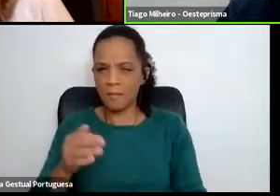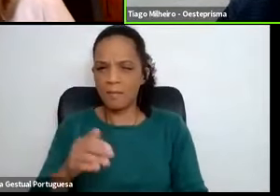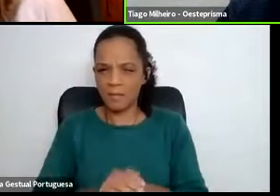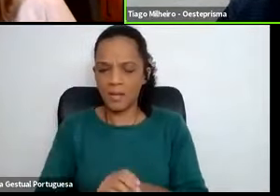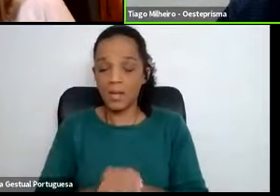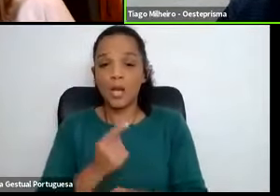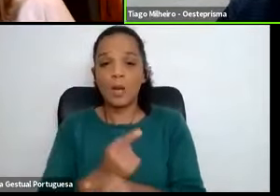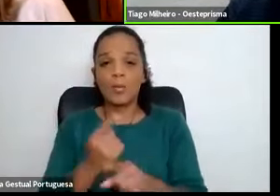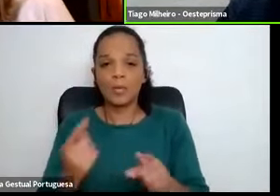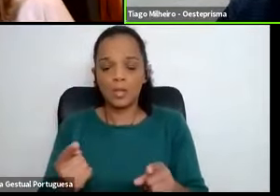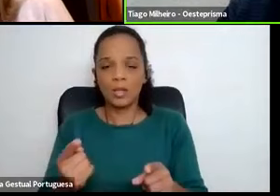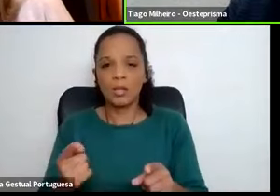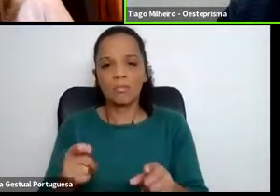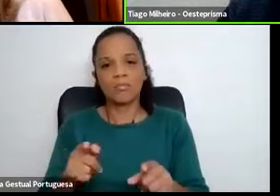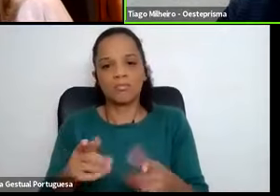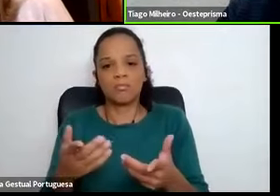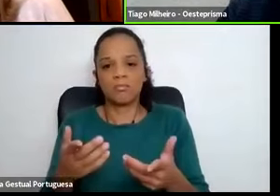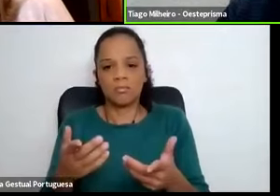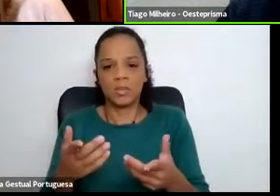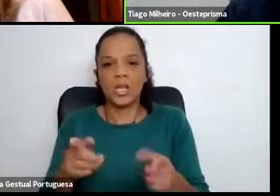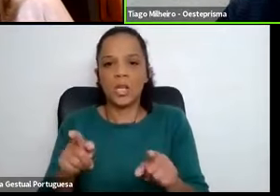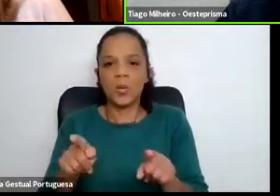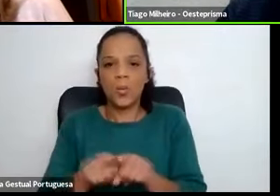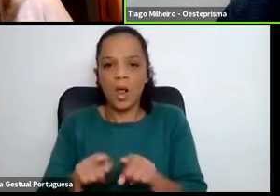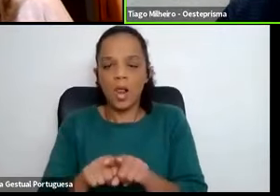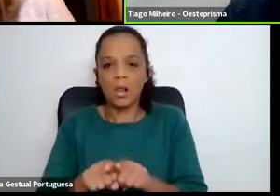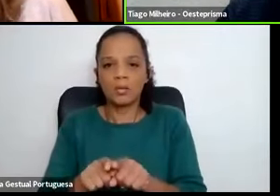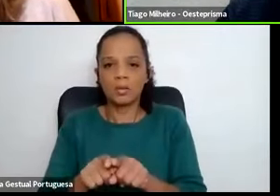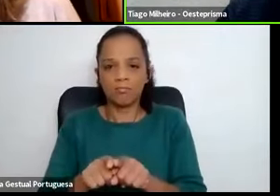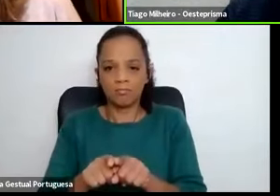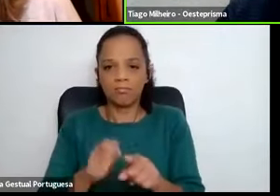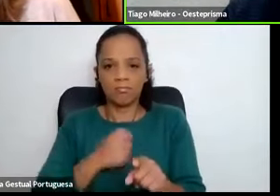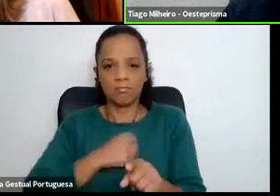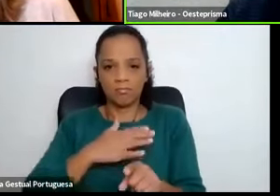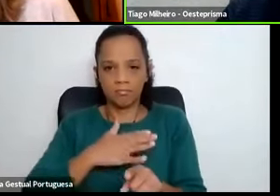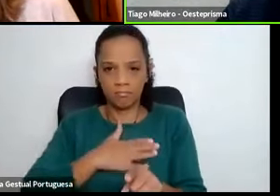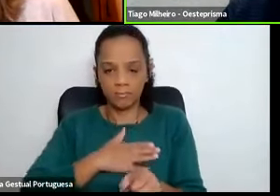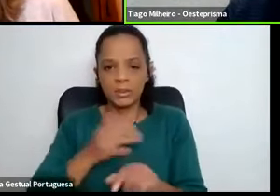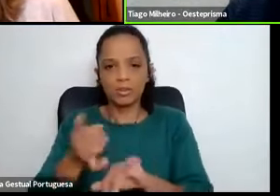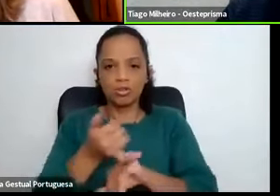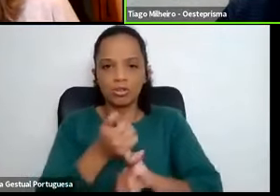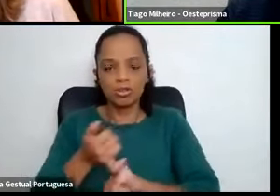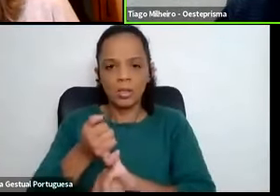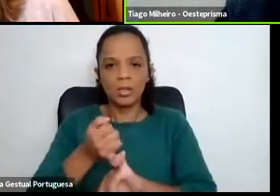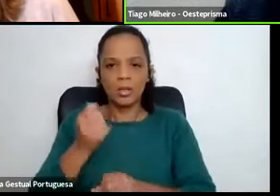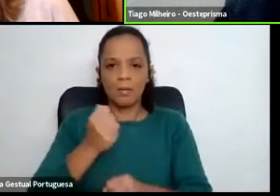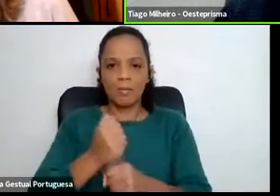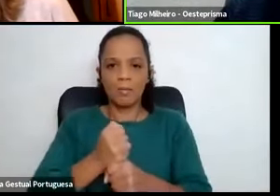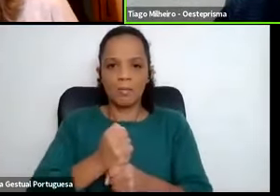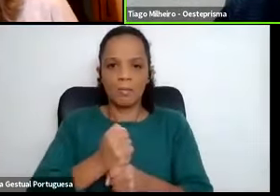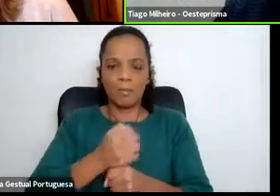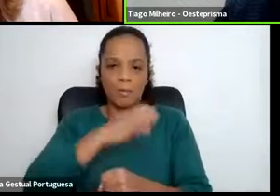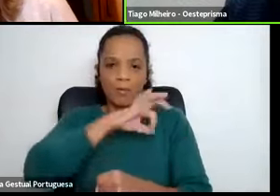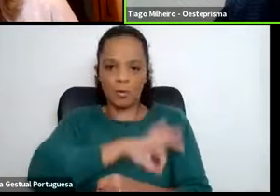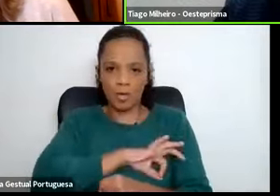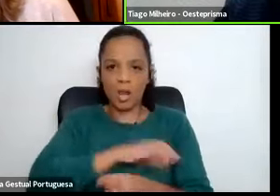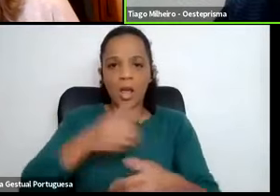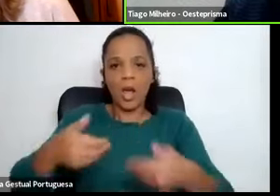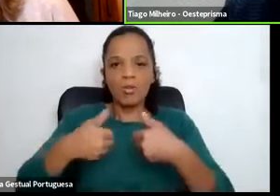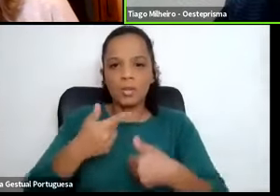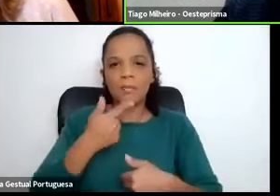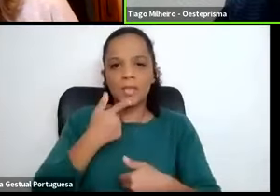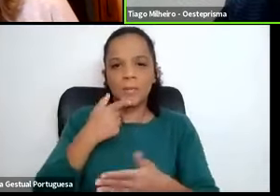organização extremamente profissional que nos ajuda a identificar as nossas necessidades enquanto empresa. No fundo,